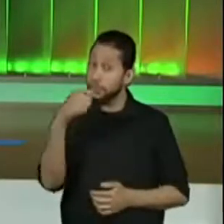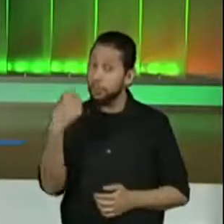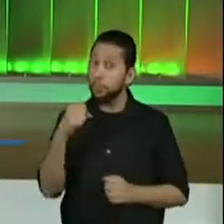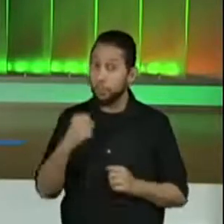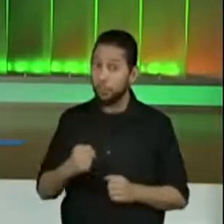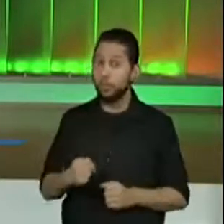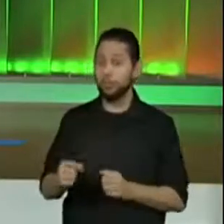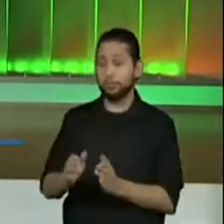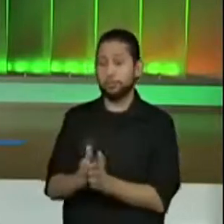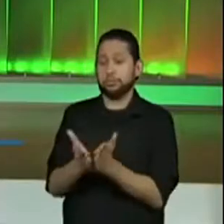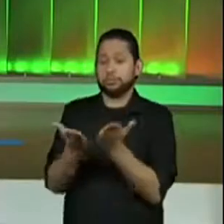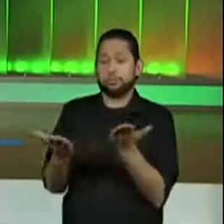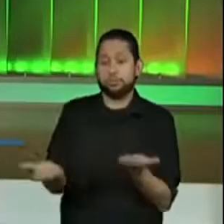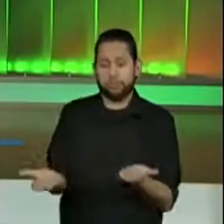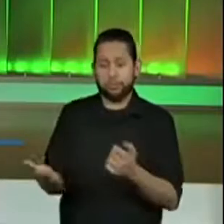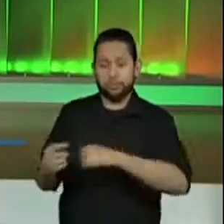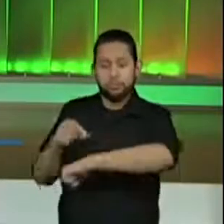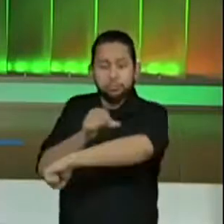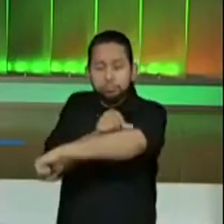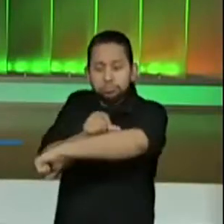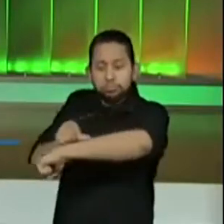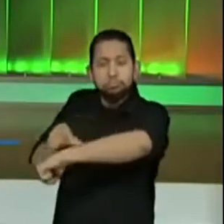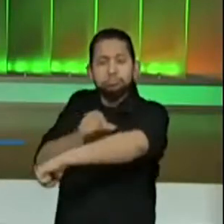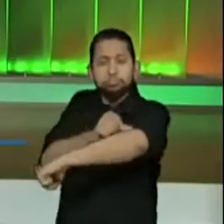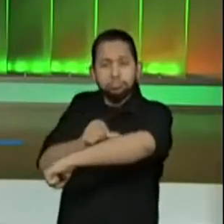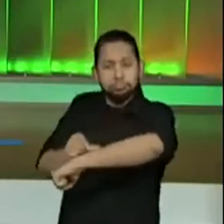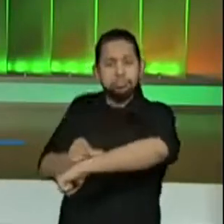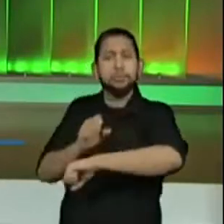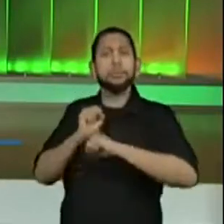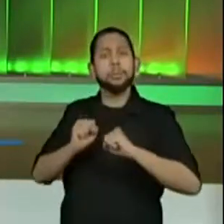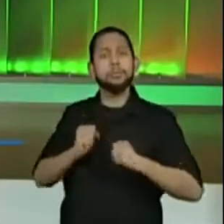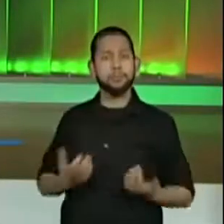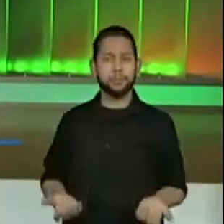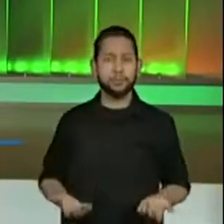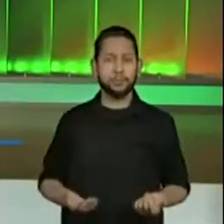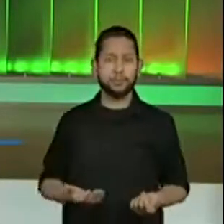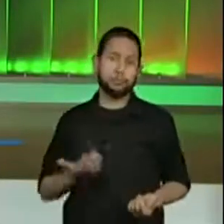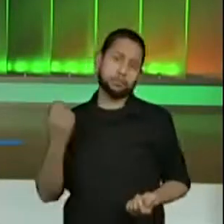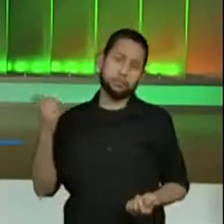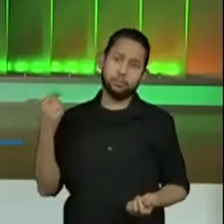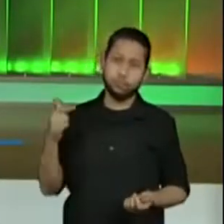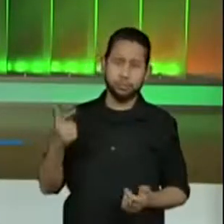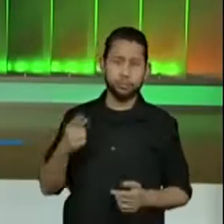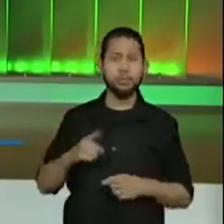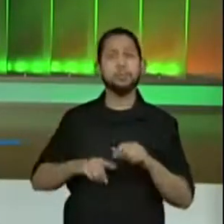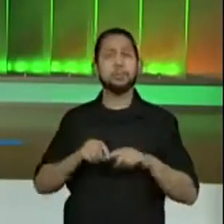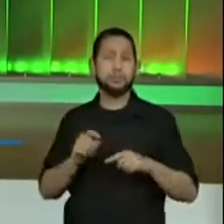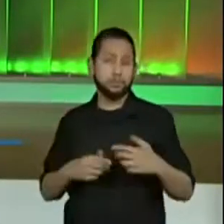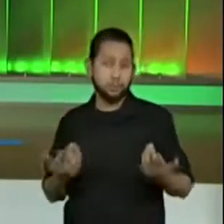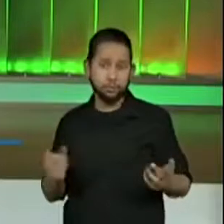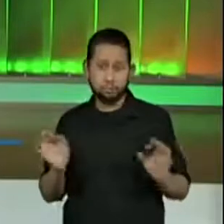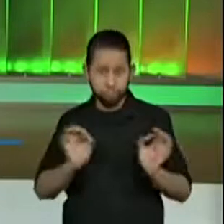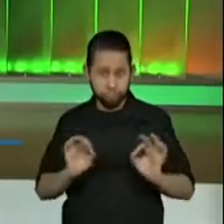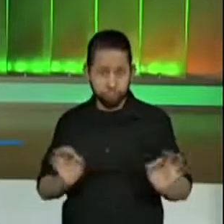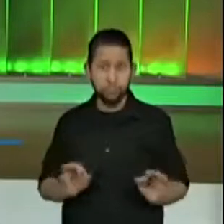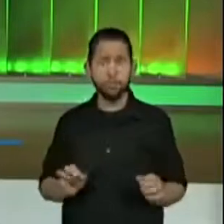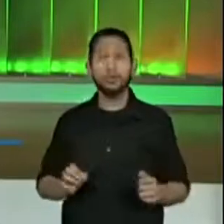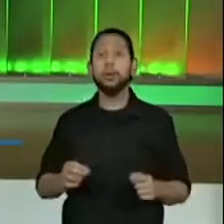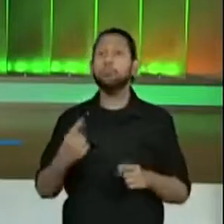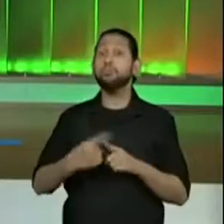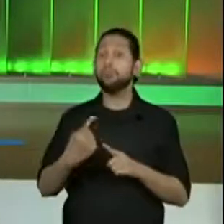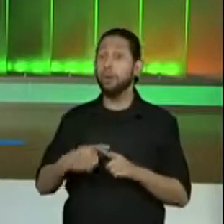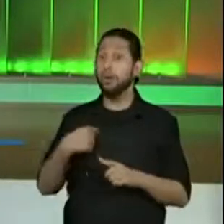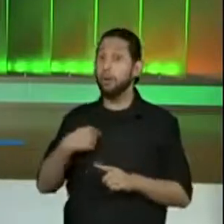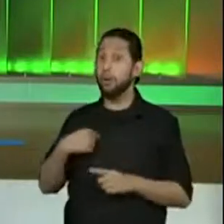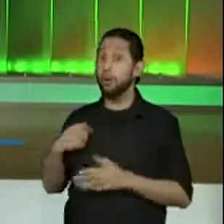momento as fitas que se encontram no seu material. Pro, eu não tenho material, então a gente vai fazer aqui junto, certo? Porque eu